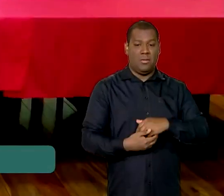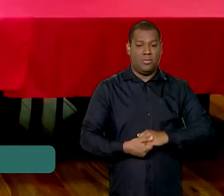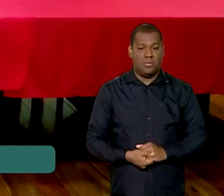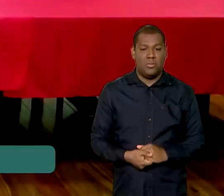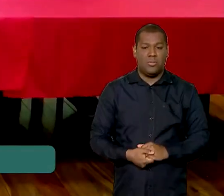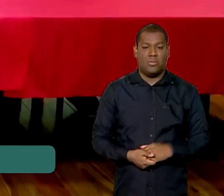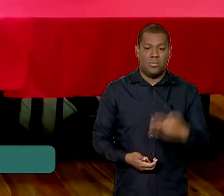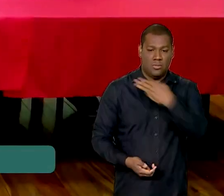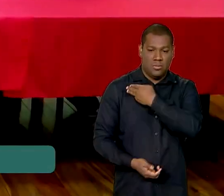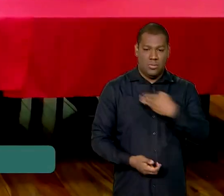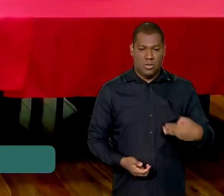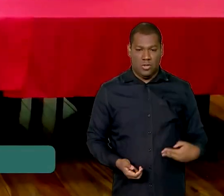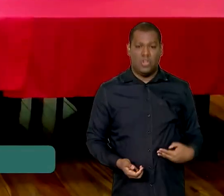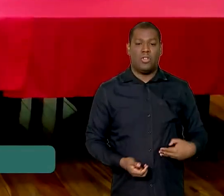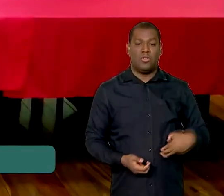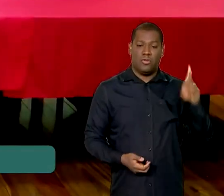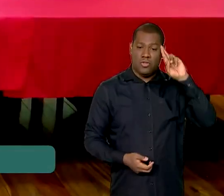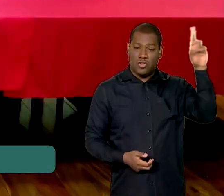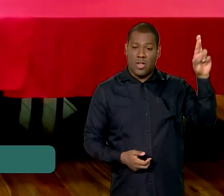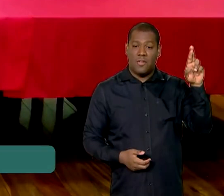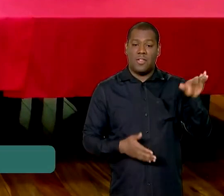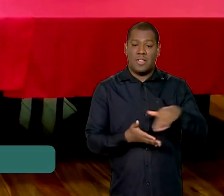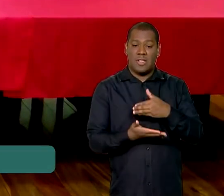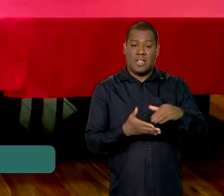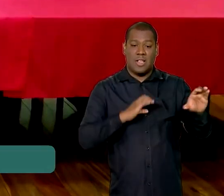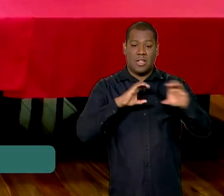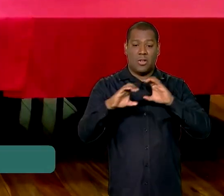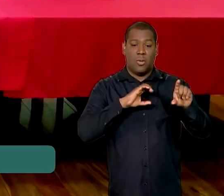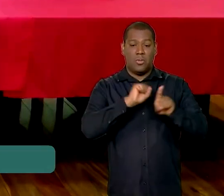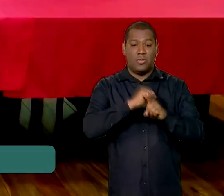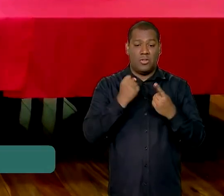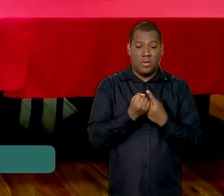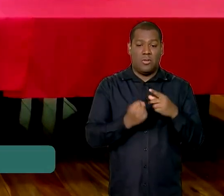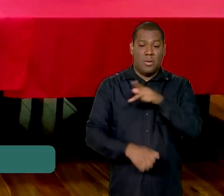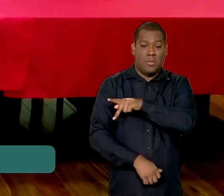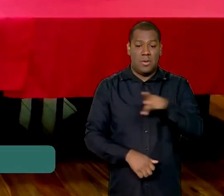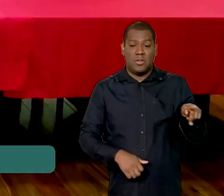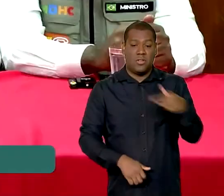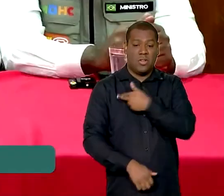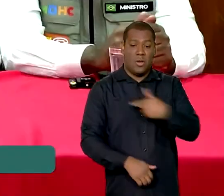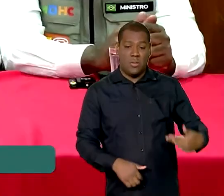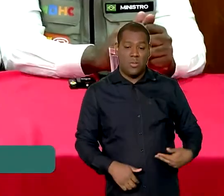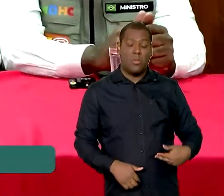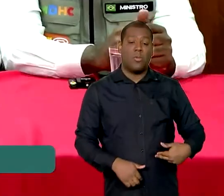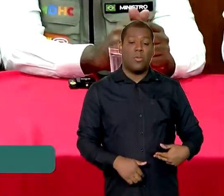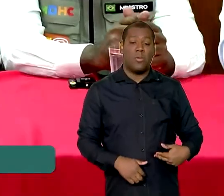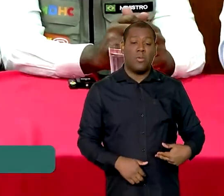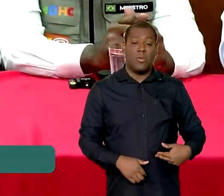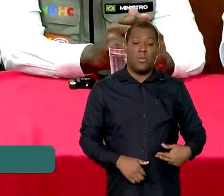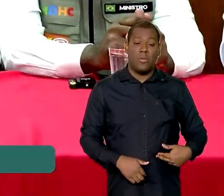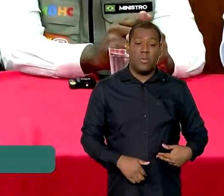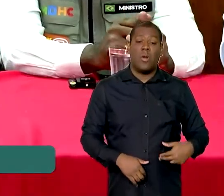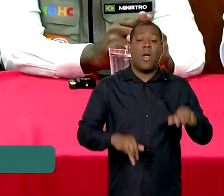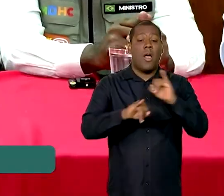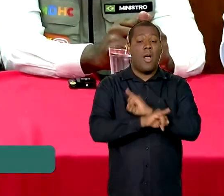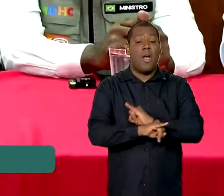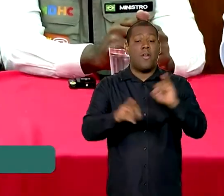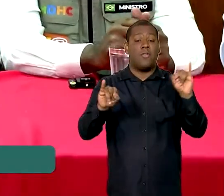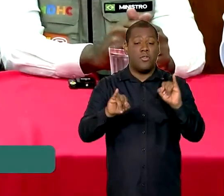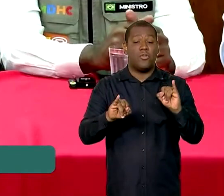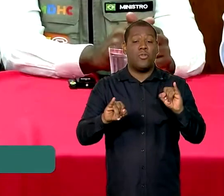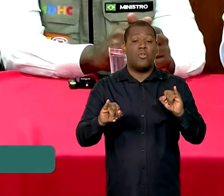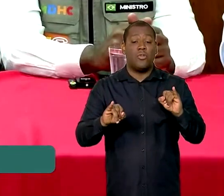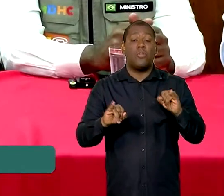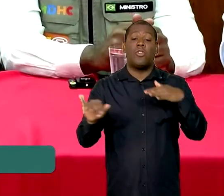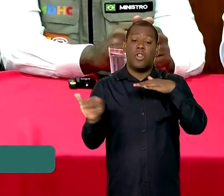O ministro-chefe da Secretaria de Comunicação Social da Presidência da República afirmou ainda no início da semana que acionaria os